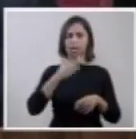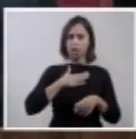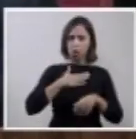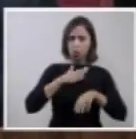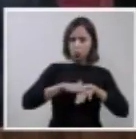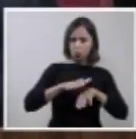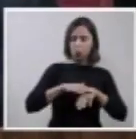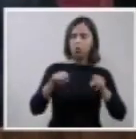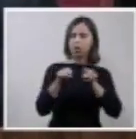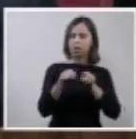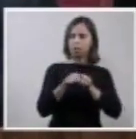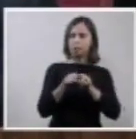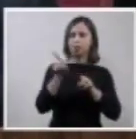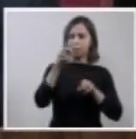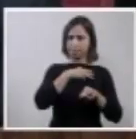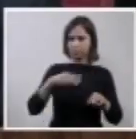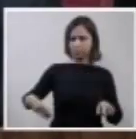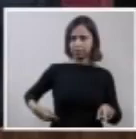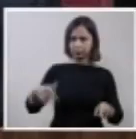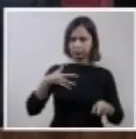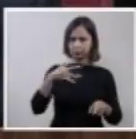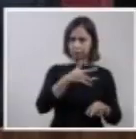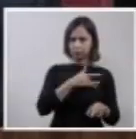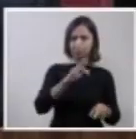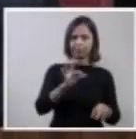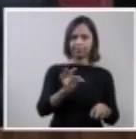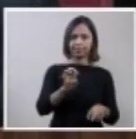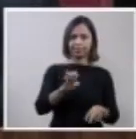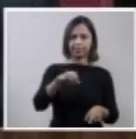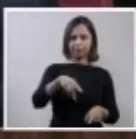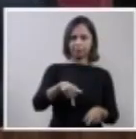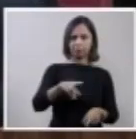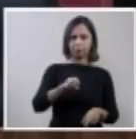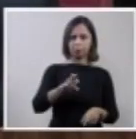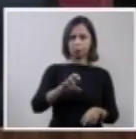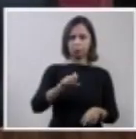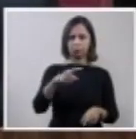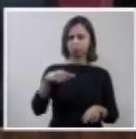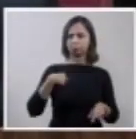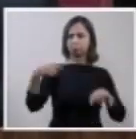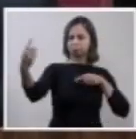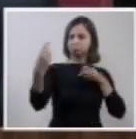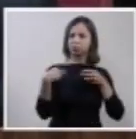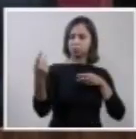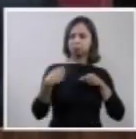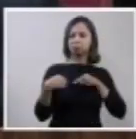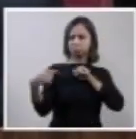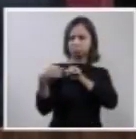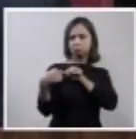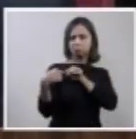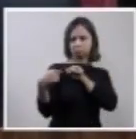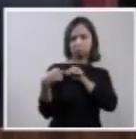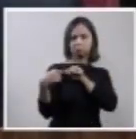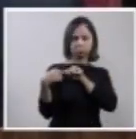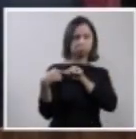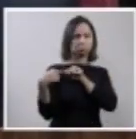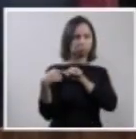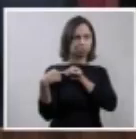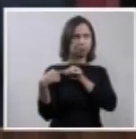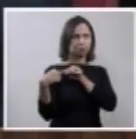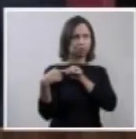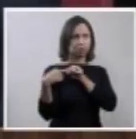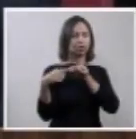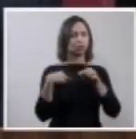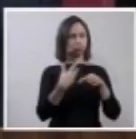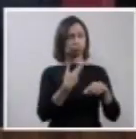afinidades em, digo no proar, em diversas áreas. E já salientei que,